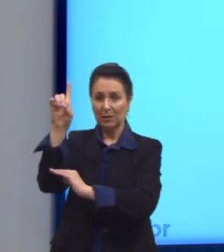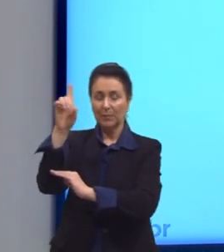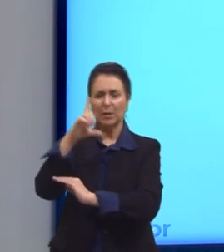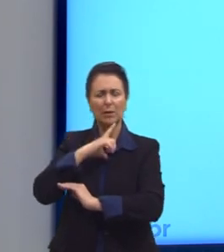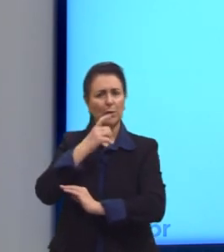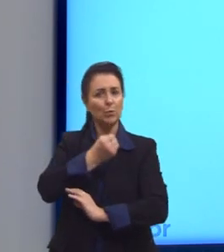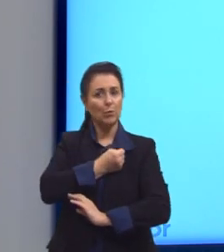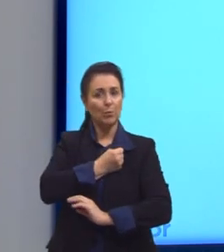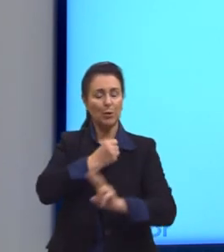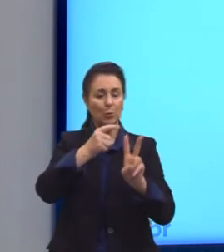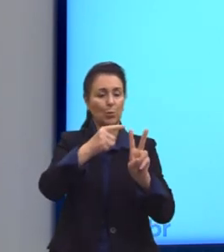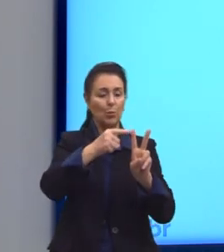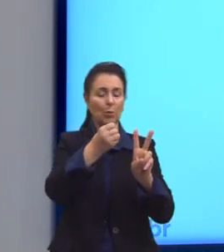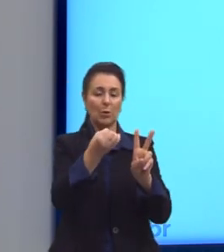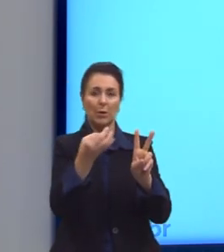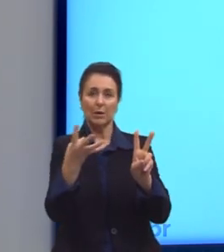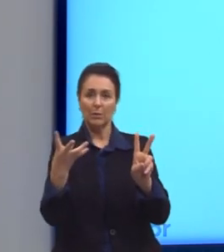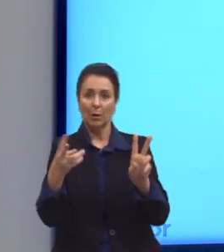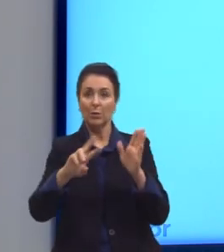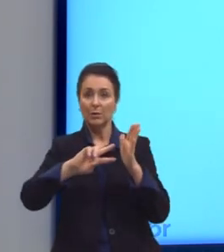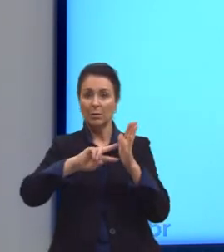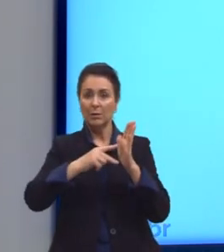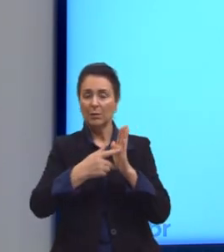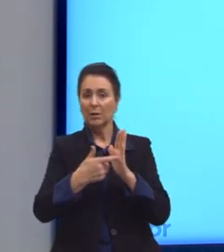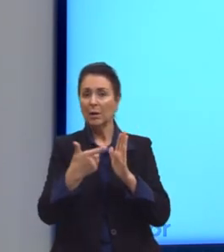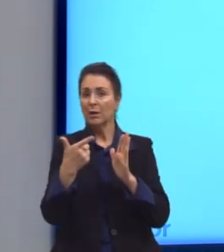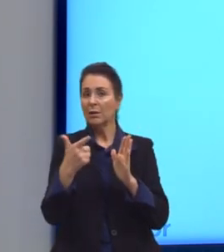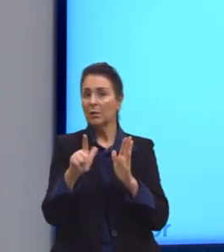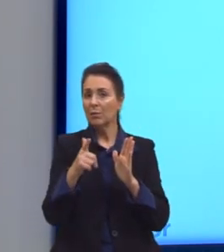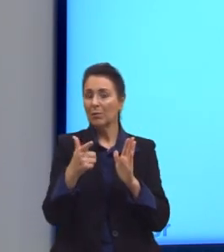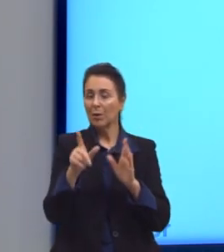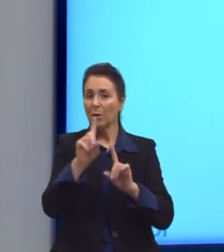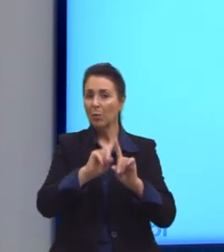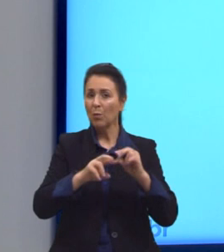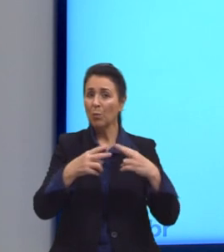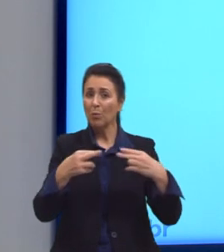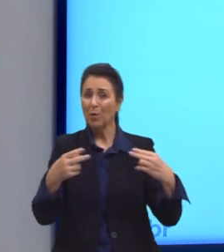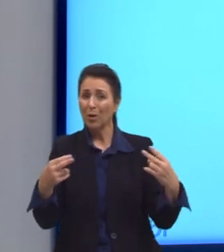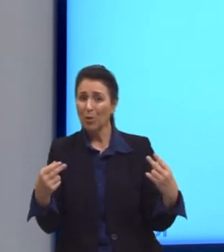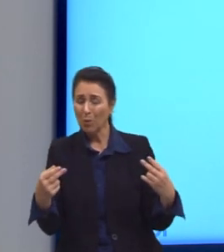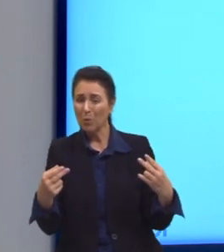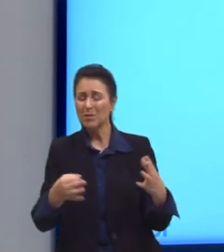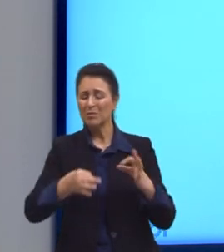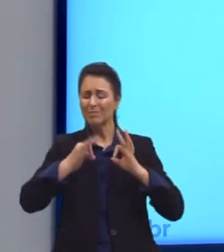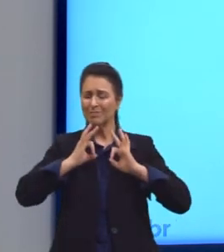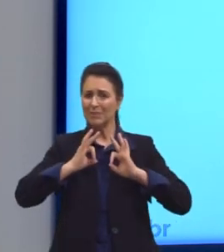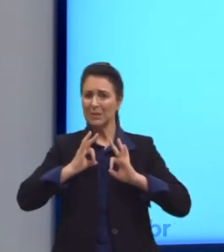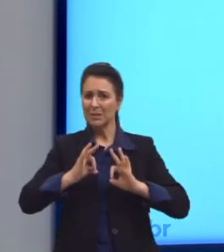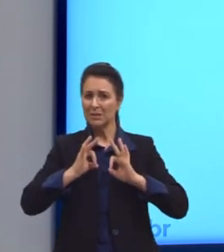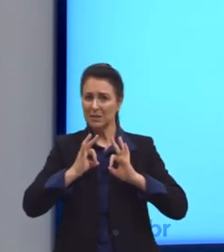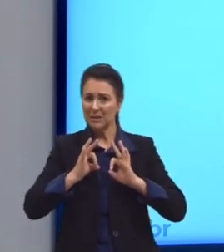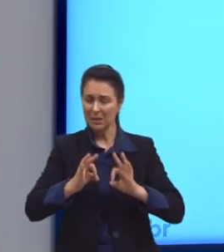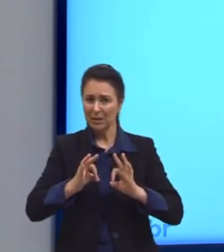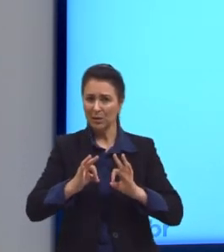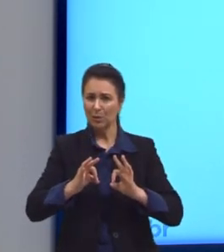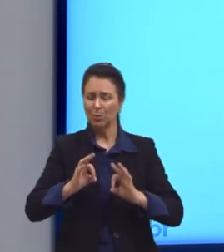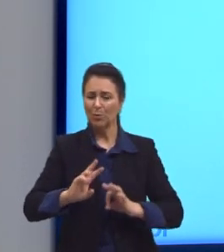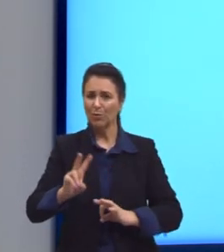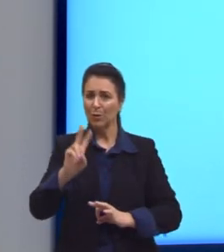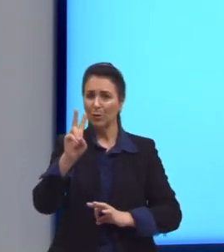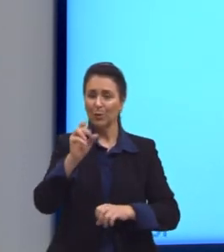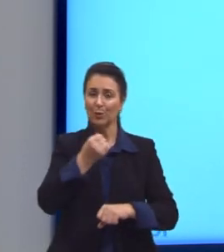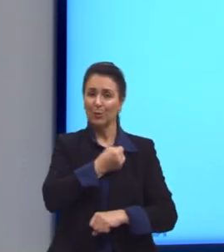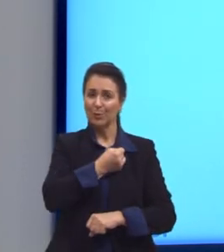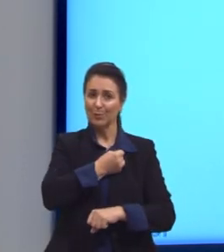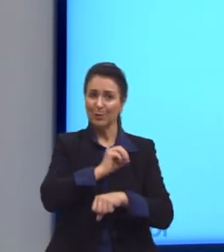um número irracional, significa que nunca existirá algo que tenha rigorosamente o mesmo valor do número de